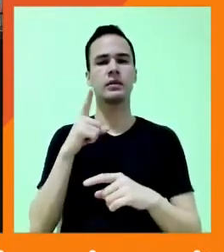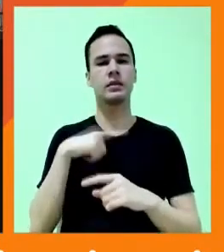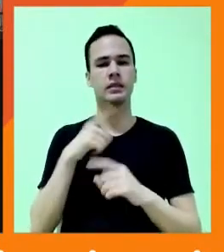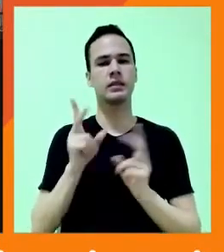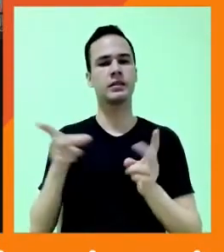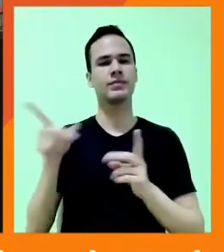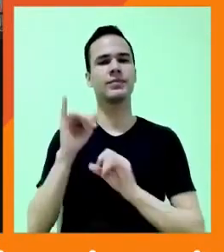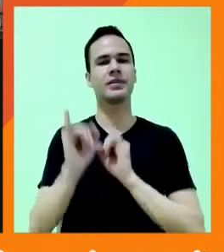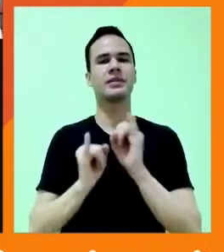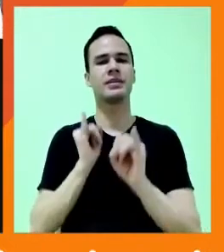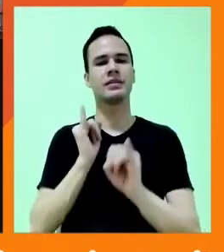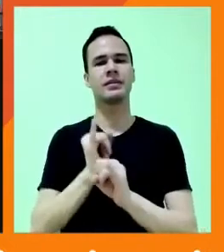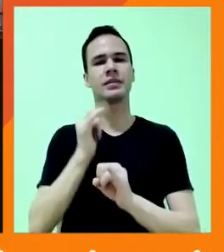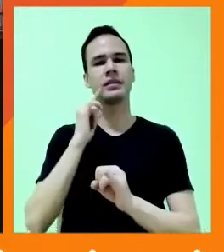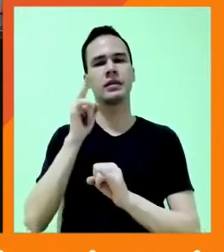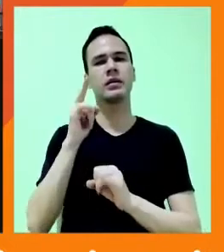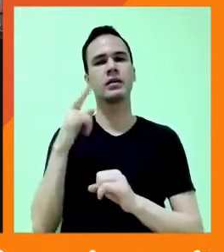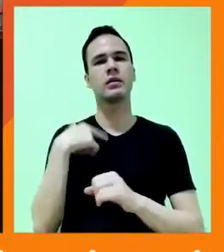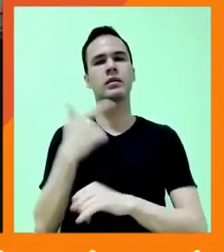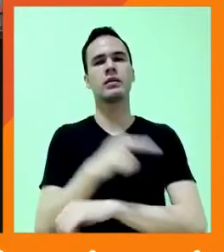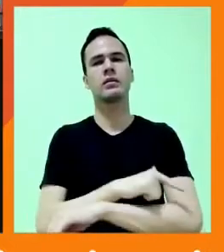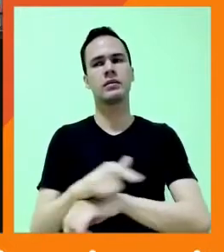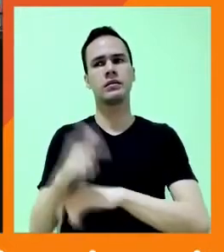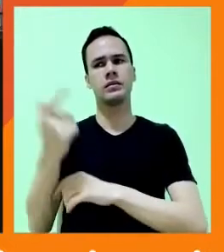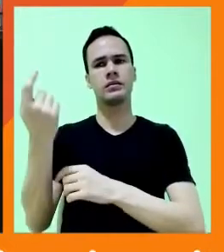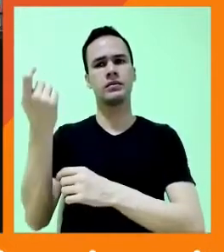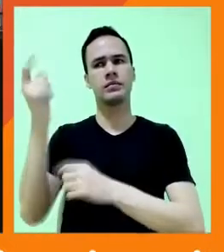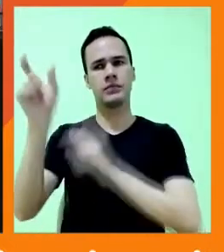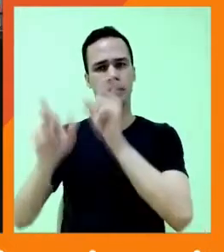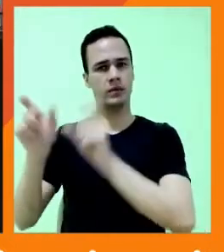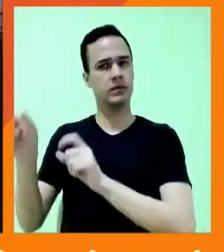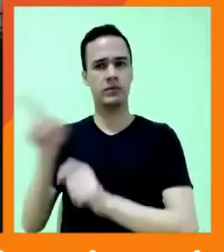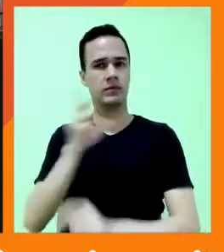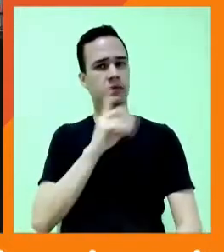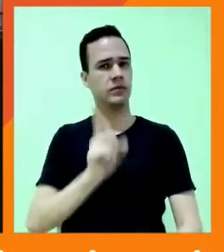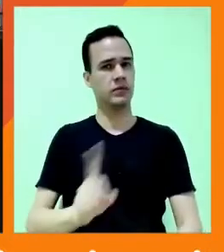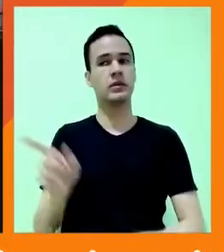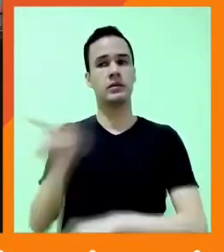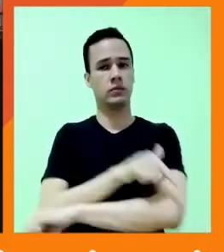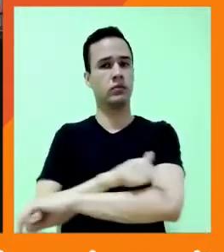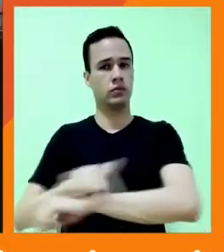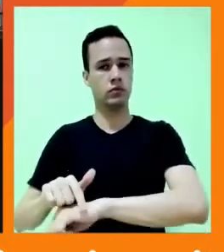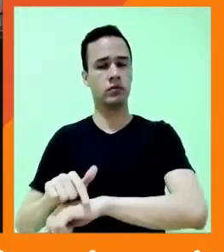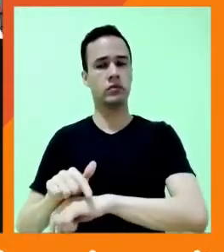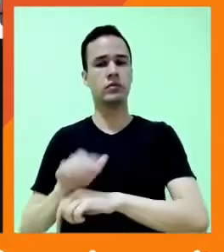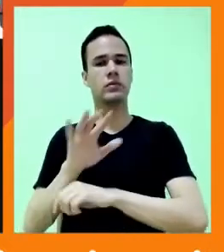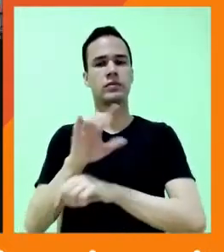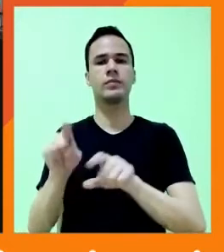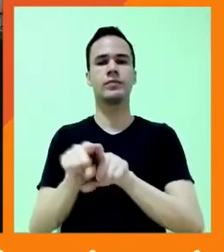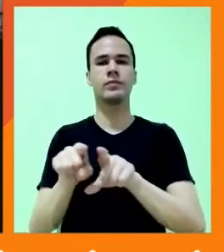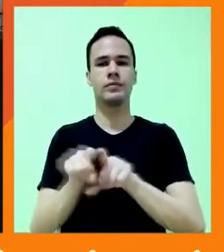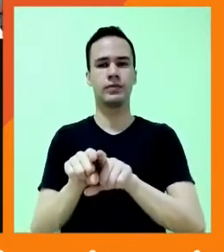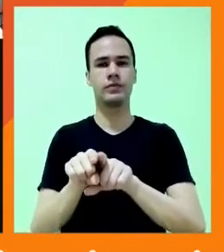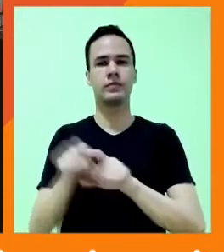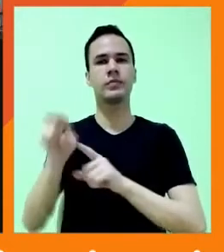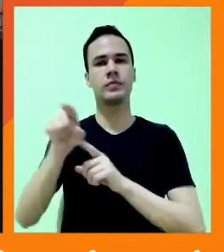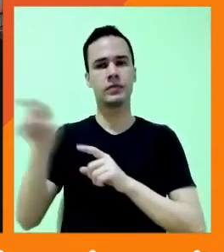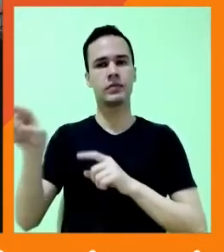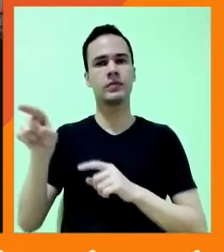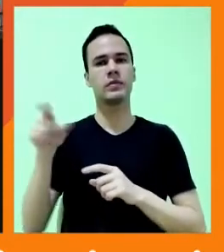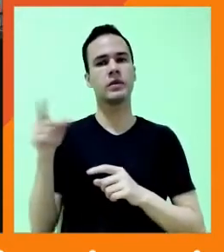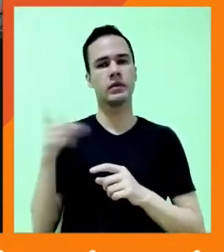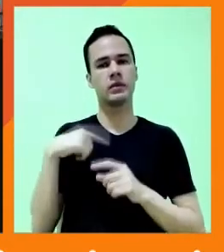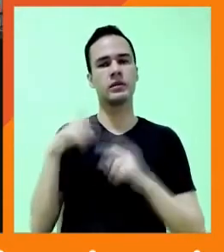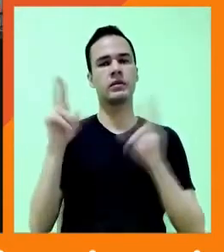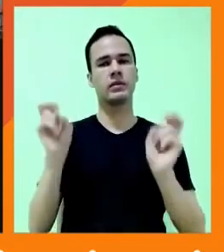gentileza de estranhos, de pessoas que a gente não conhece. Mas pessoas que se beneficiam de um conteúdo que a gente